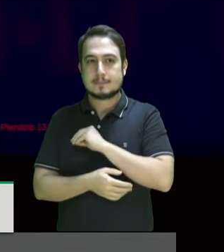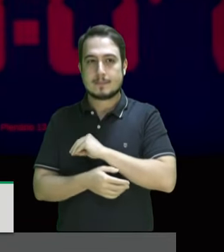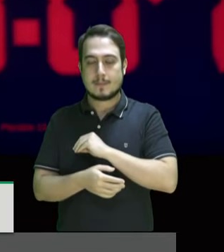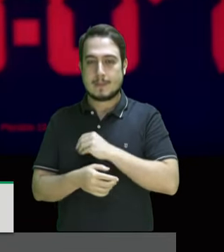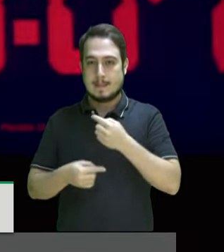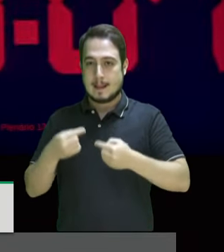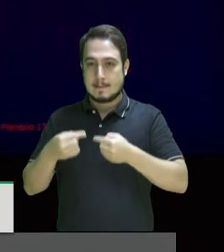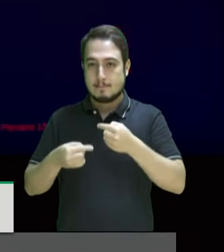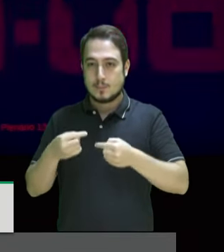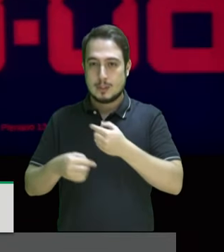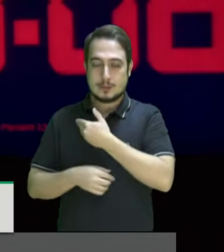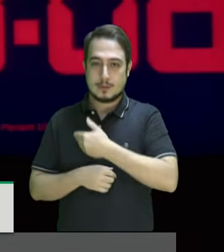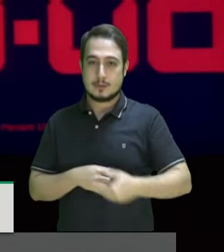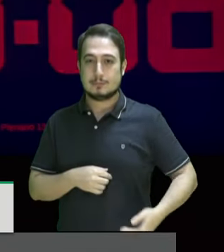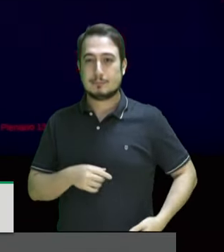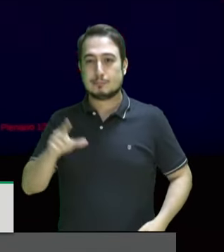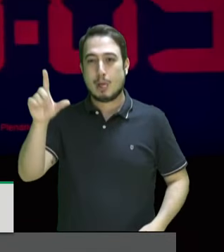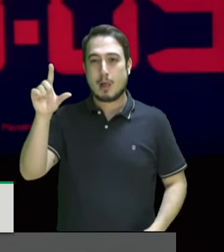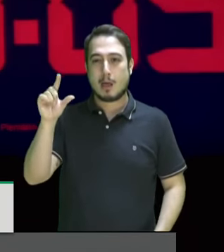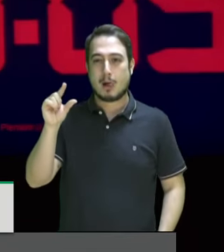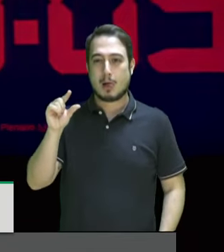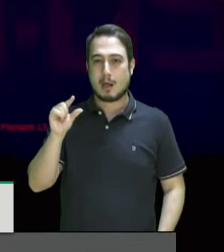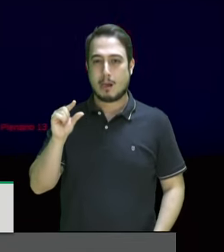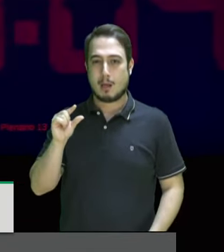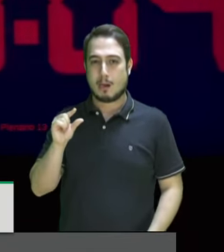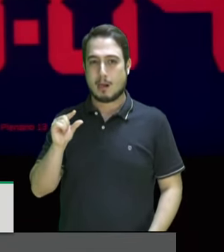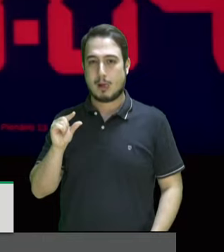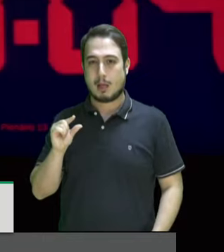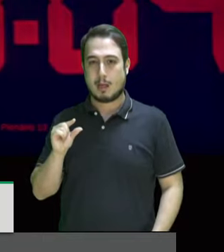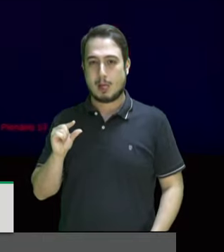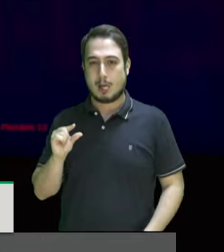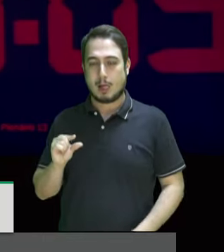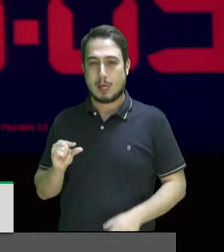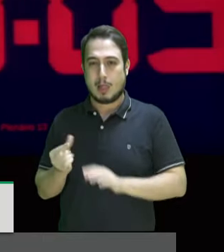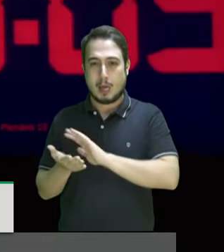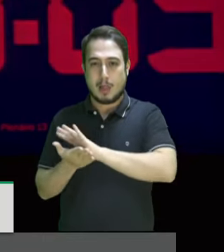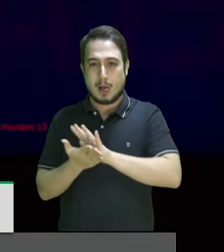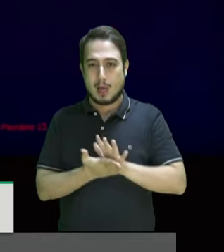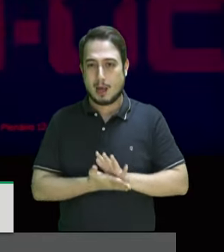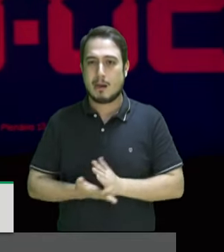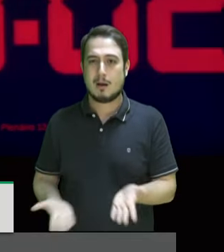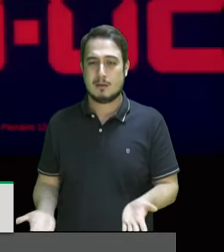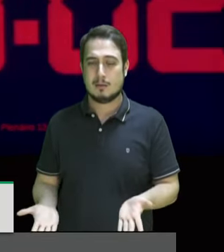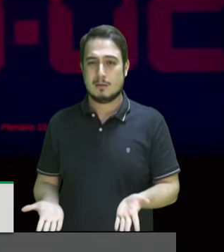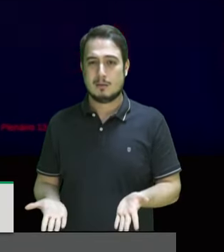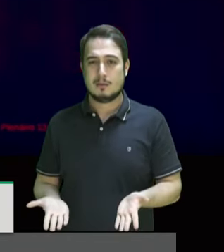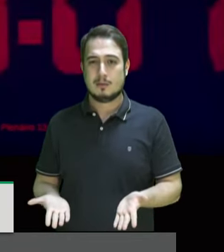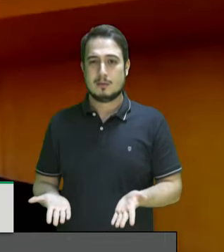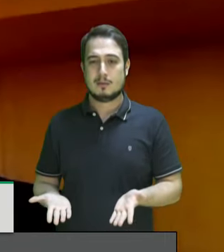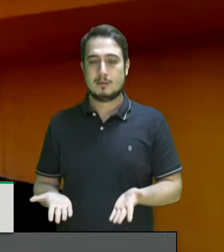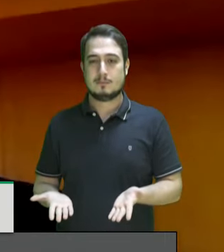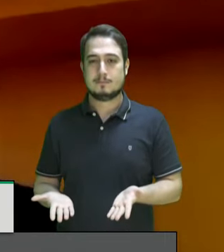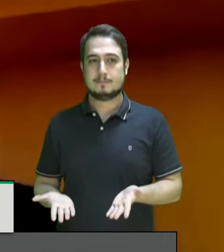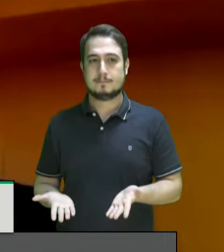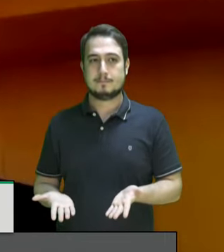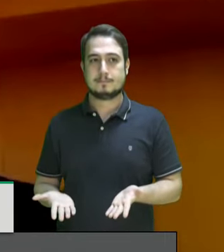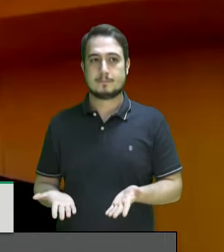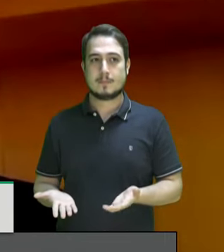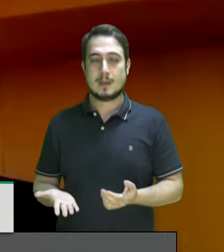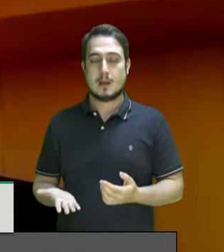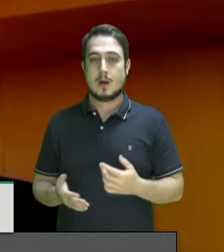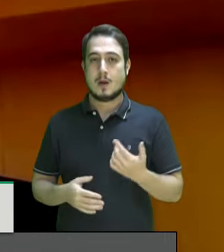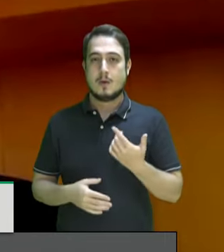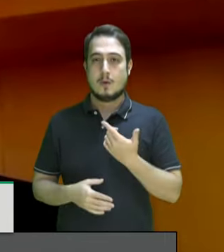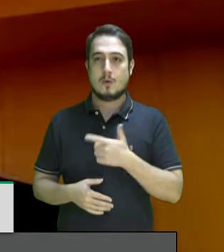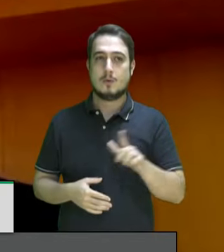políticas públicas estão sendo desmontados demolidos um outro